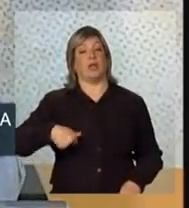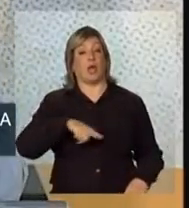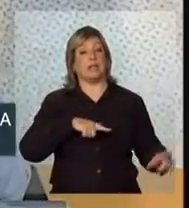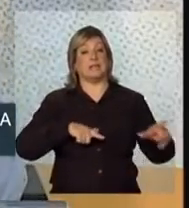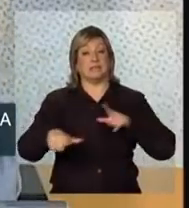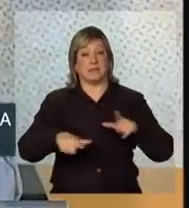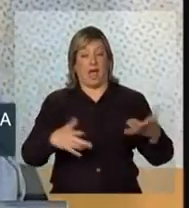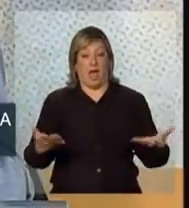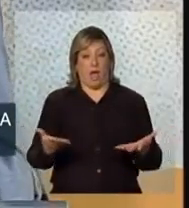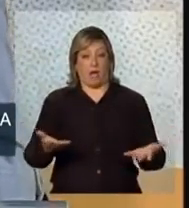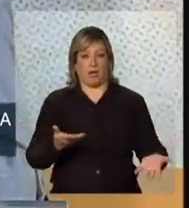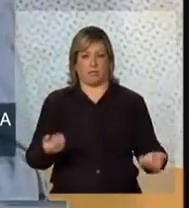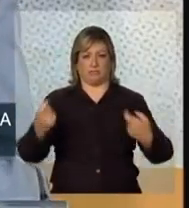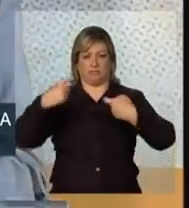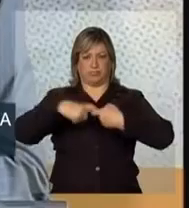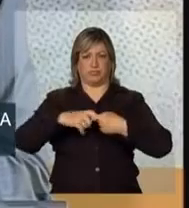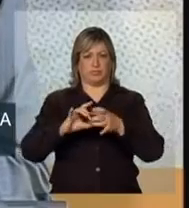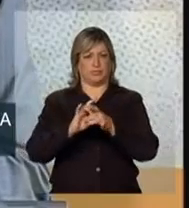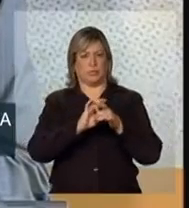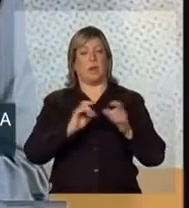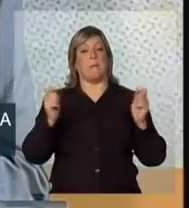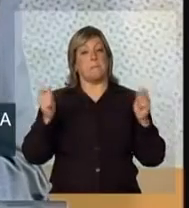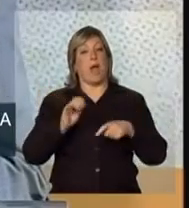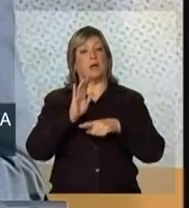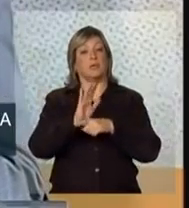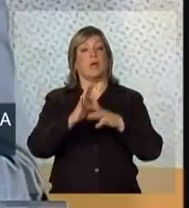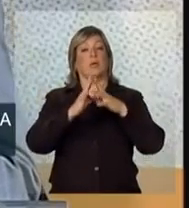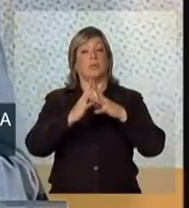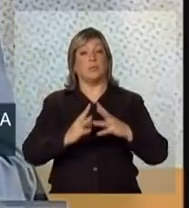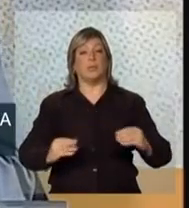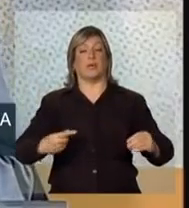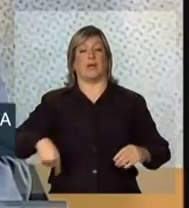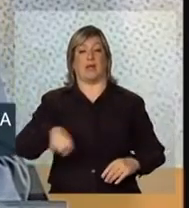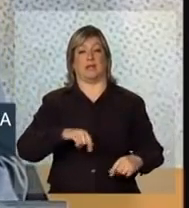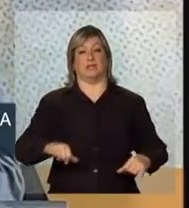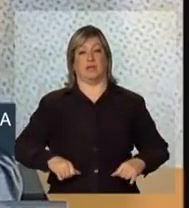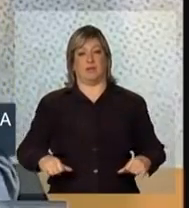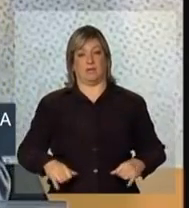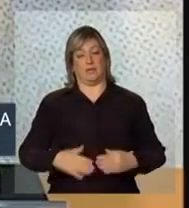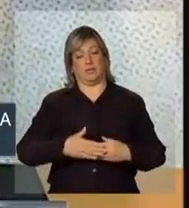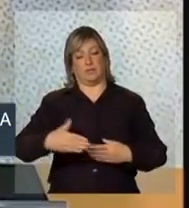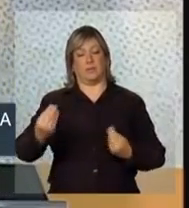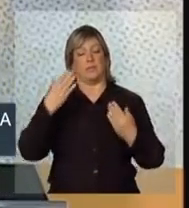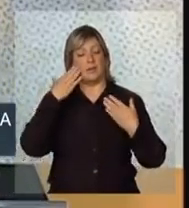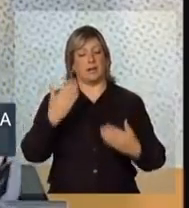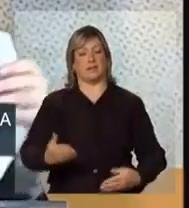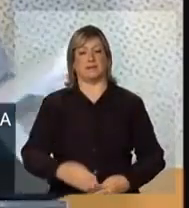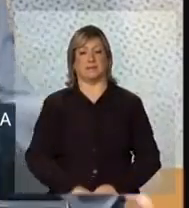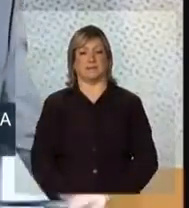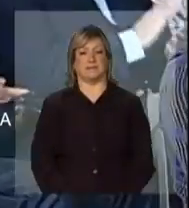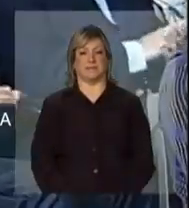ação articulada, sem dúvida nenhuma, pode impactar muito positivamente nos próximos anos. Muito obrigado.